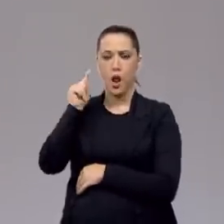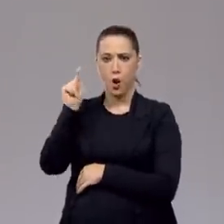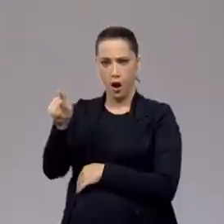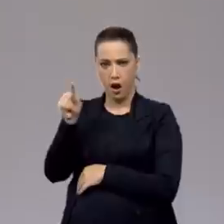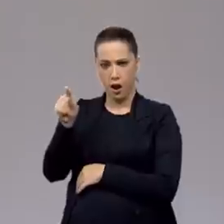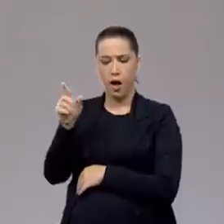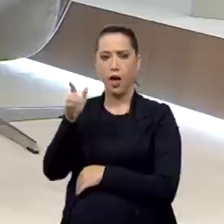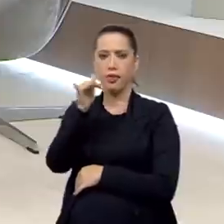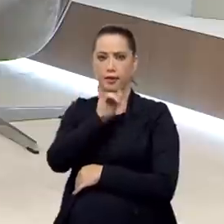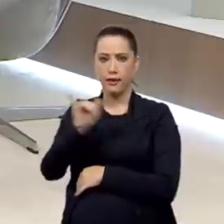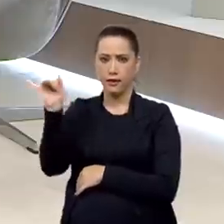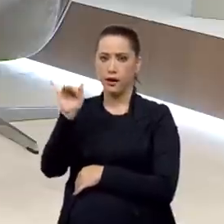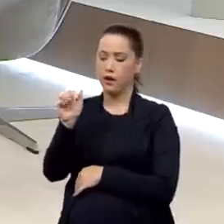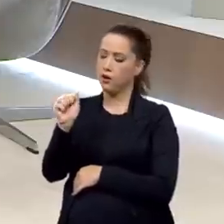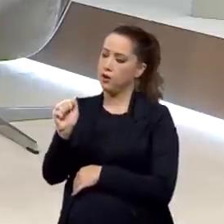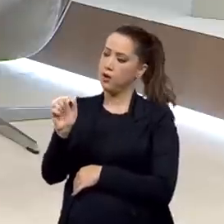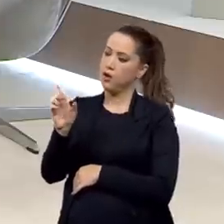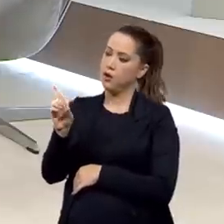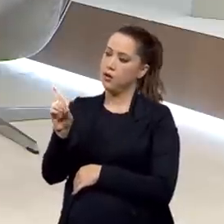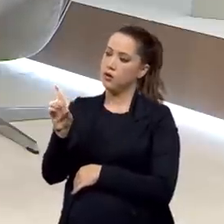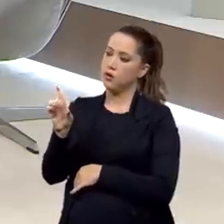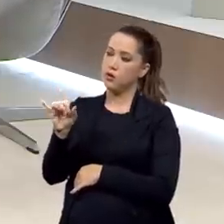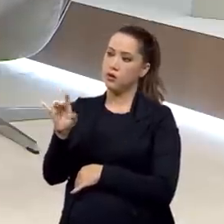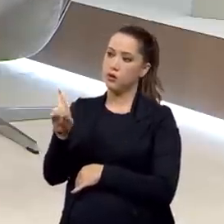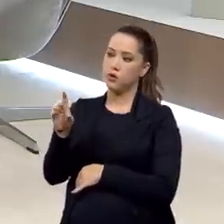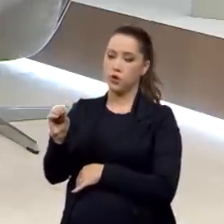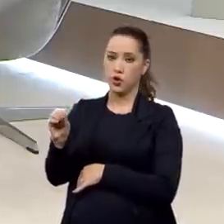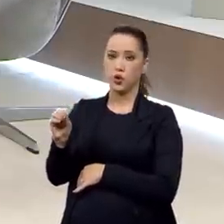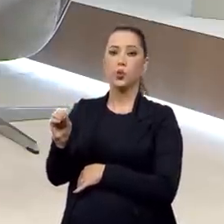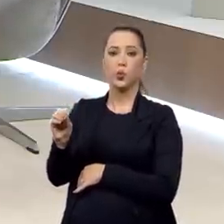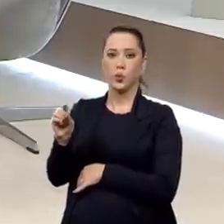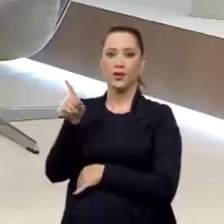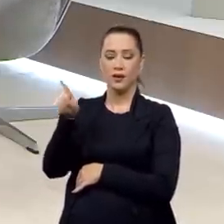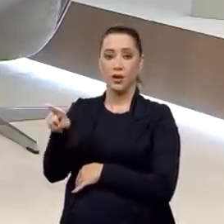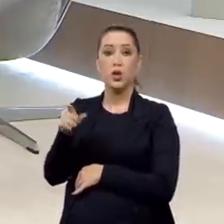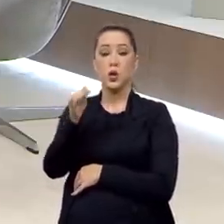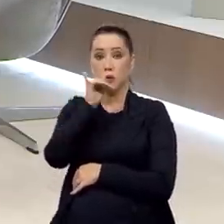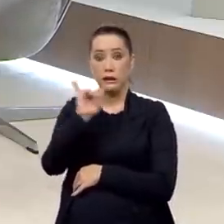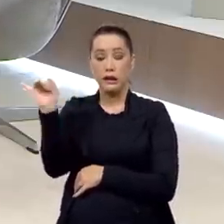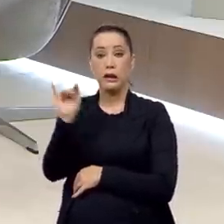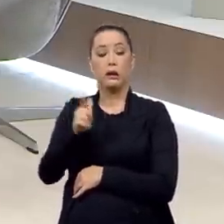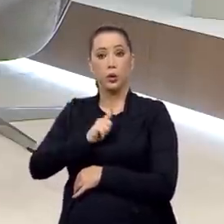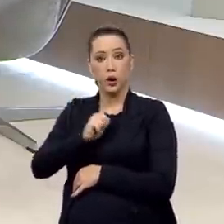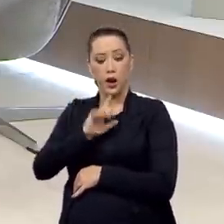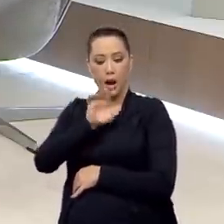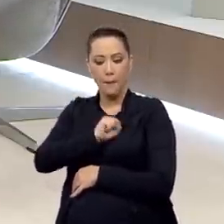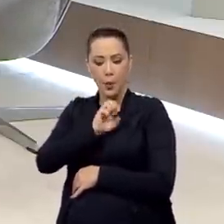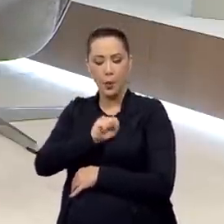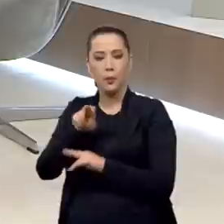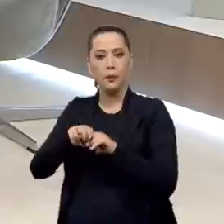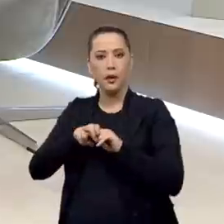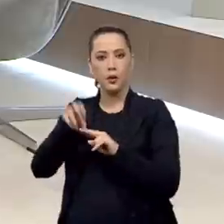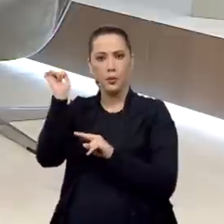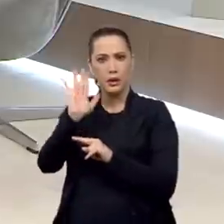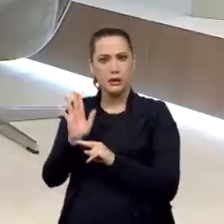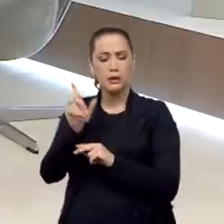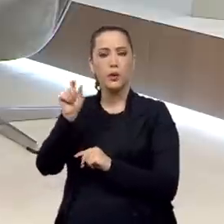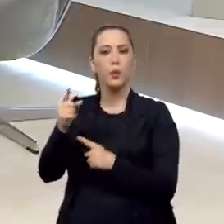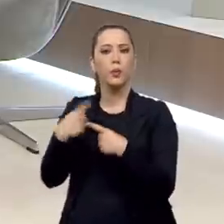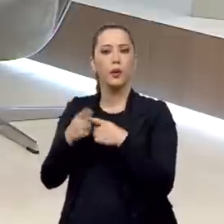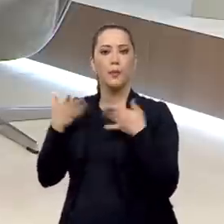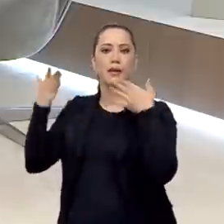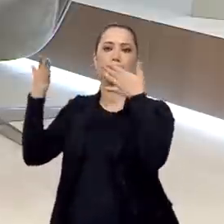adido militar brasileiro na Itália. E pôde ver de perto o amor que o italiano tem pelo brasileiro. Isso se deve à